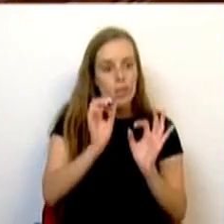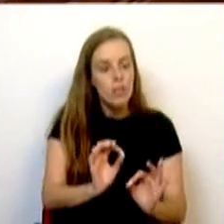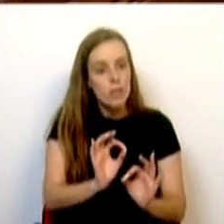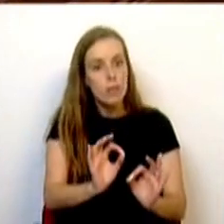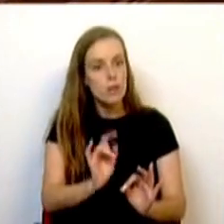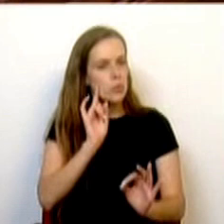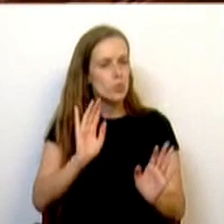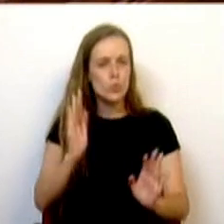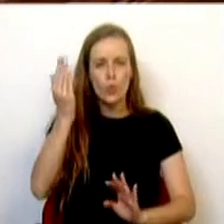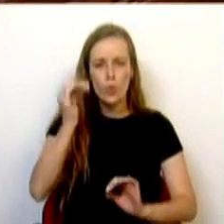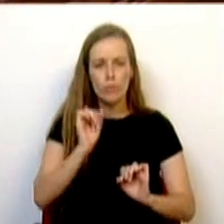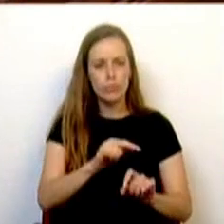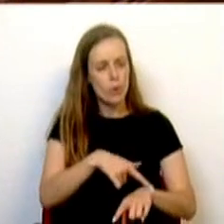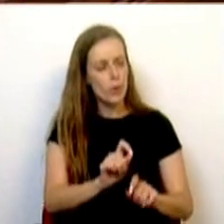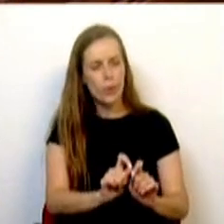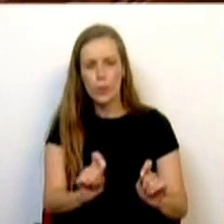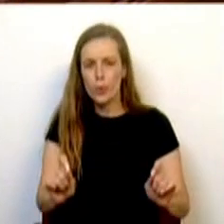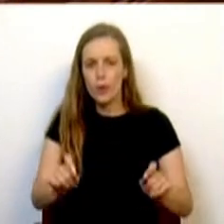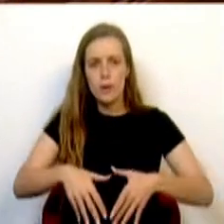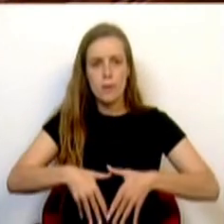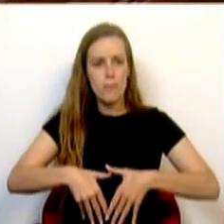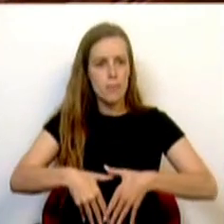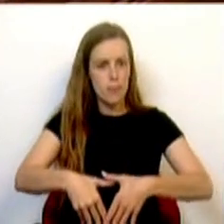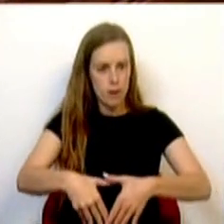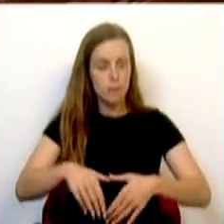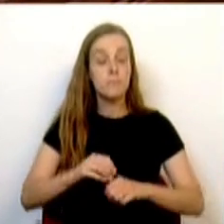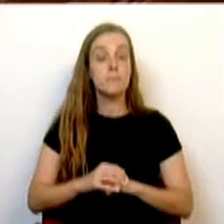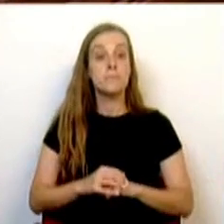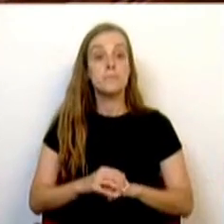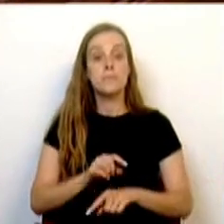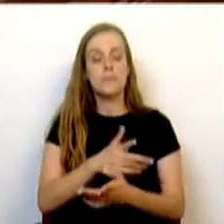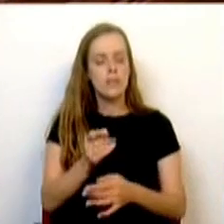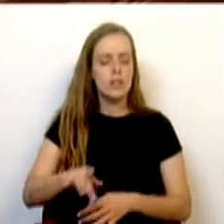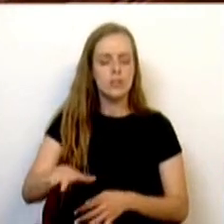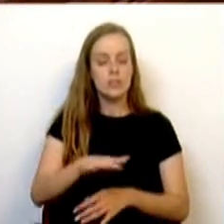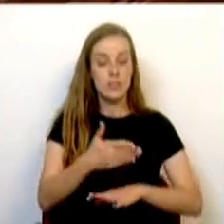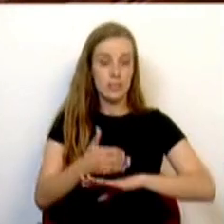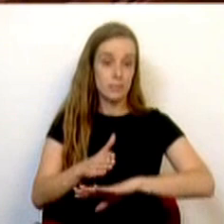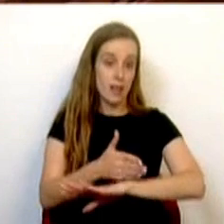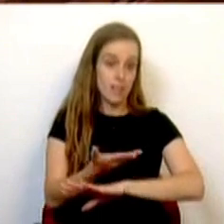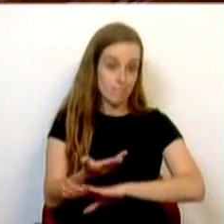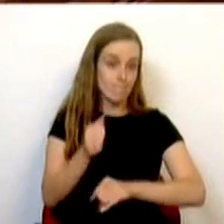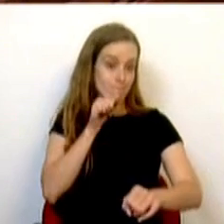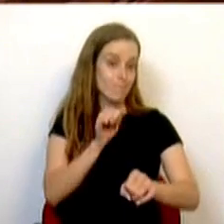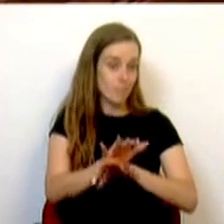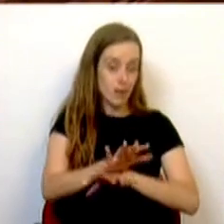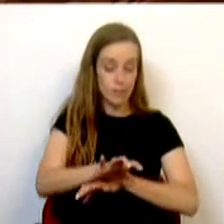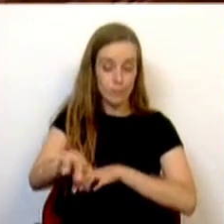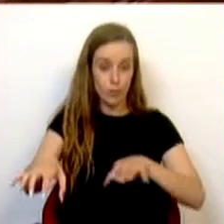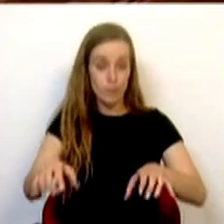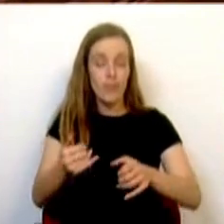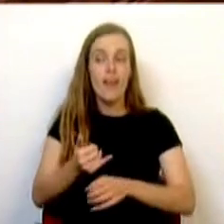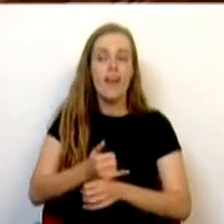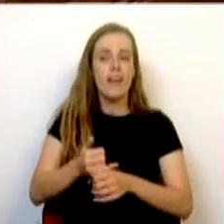indispensáveis ao período gestacional. Numa região separada por mar, onde as ilhas mais distantes